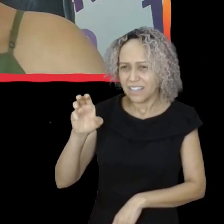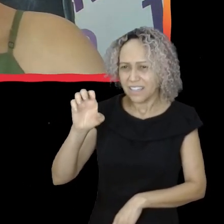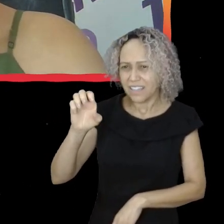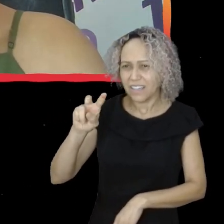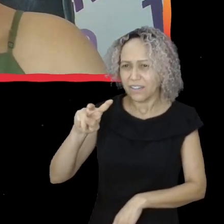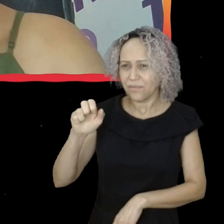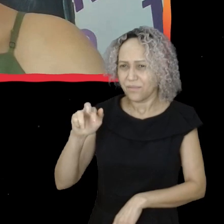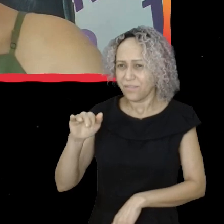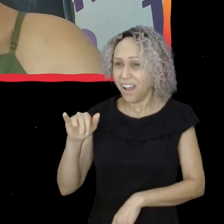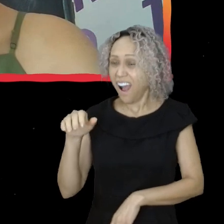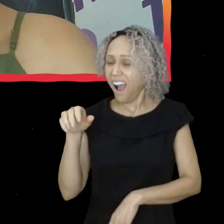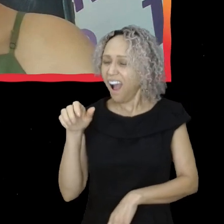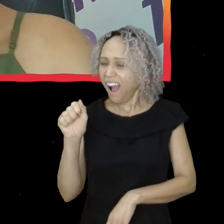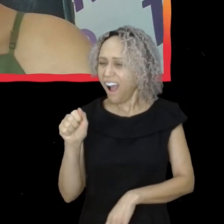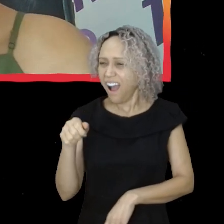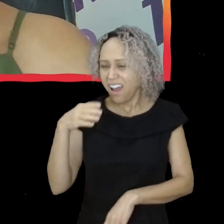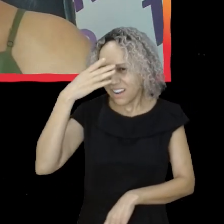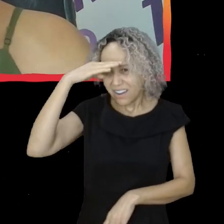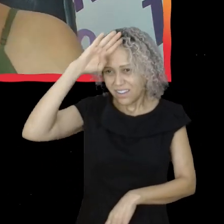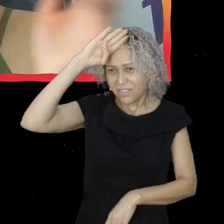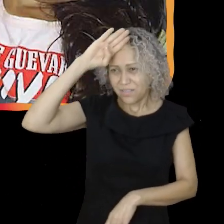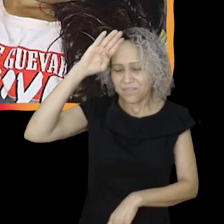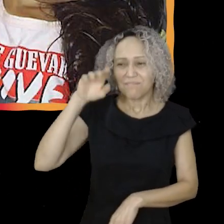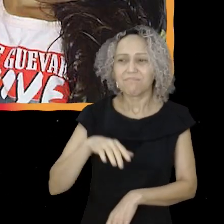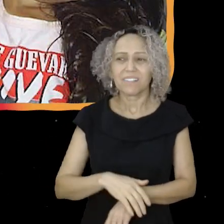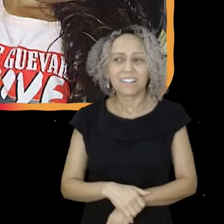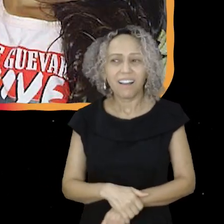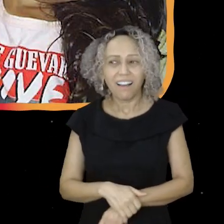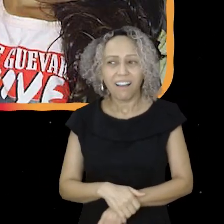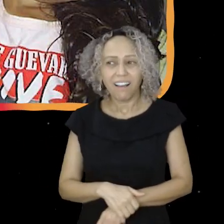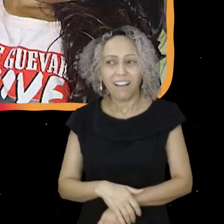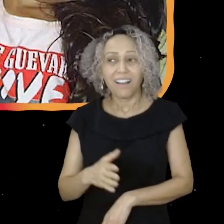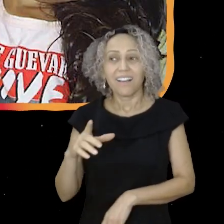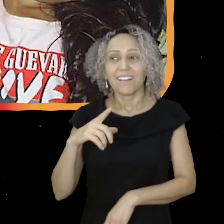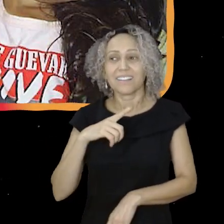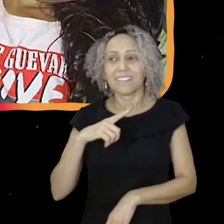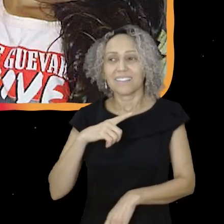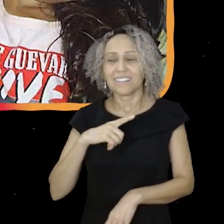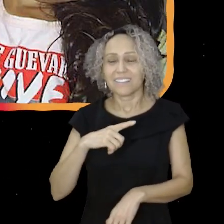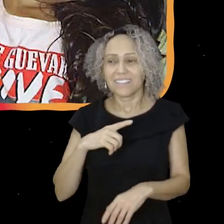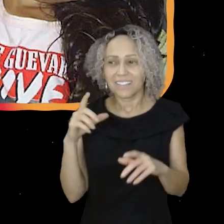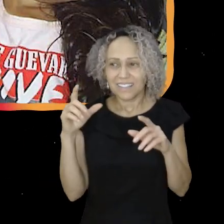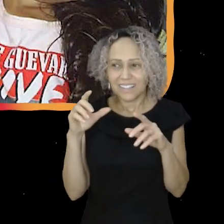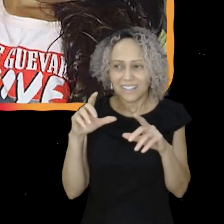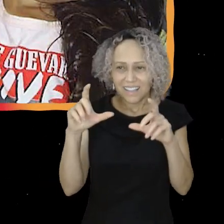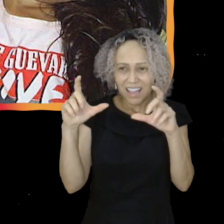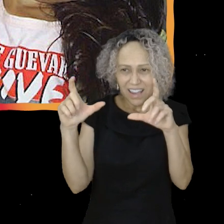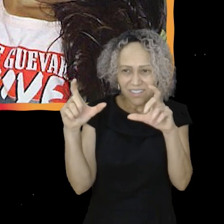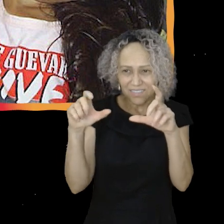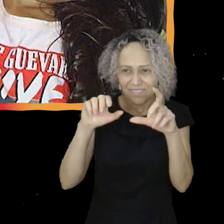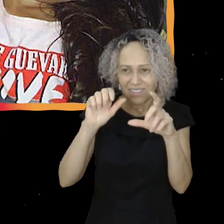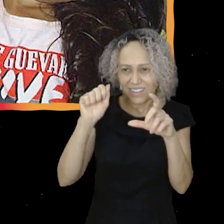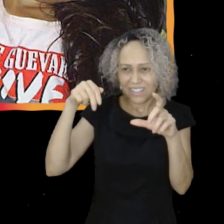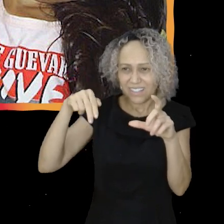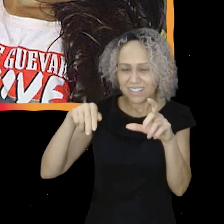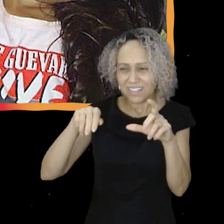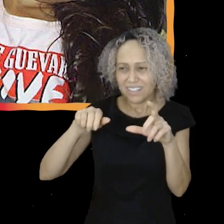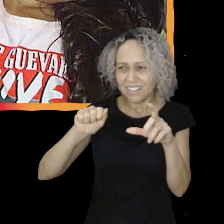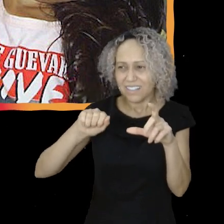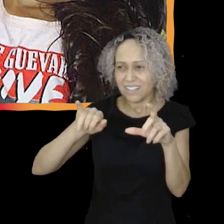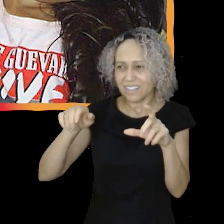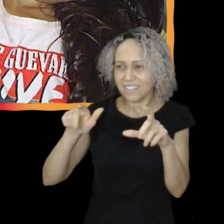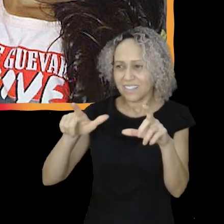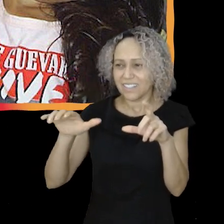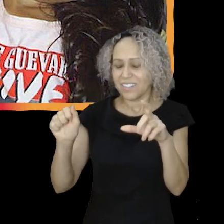militante, com camisetinha Tchê Guevara. Pra quem tá só nos ouvindo, tem a Ana Júlia ganhando um cheiro do pai, que tá de blusa bege.